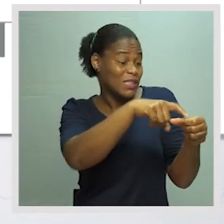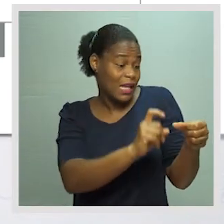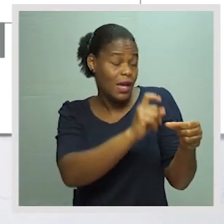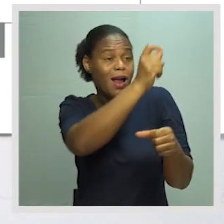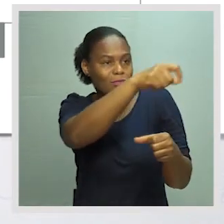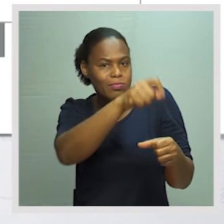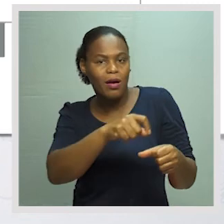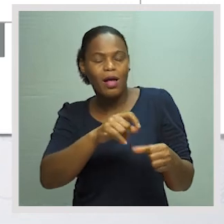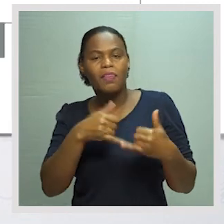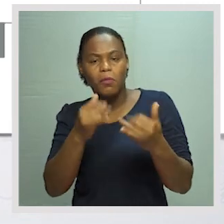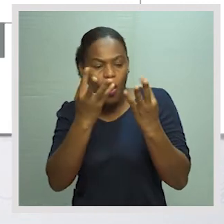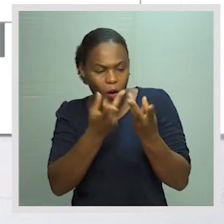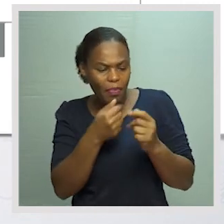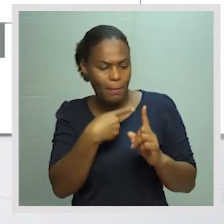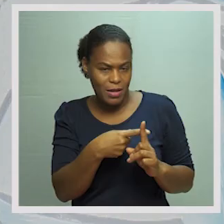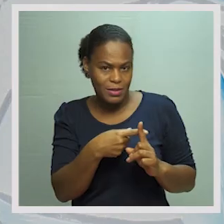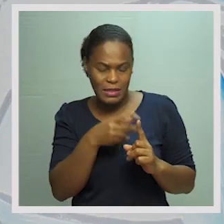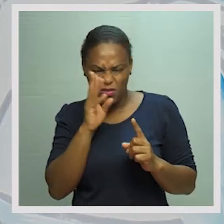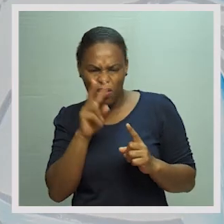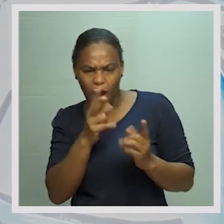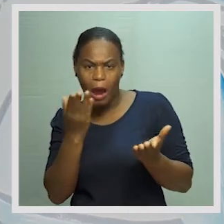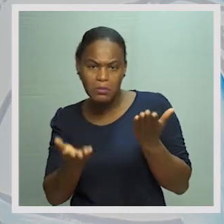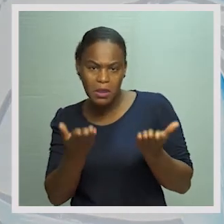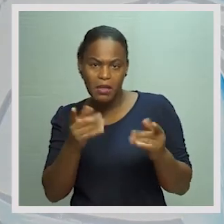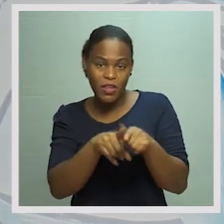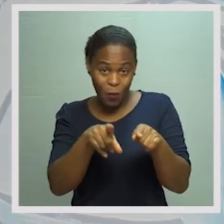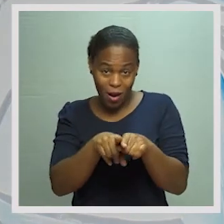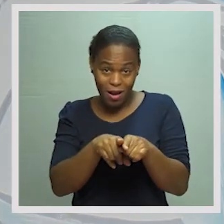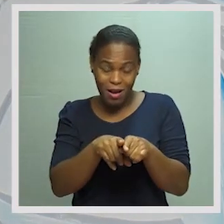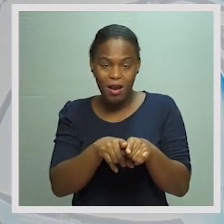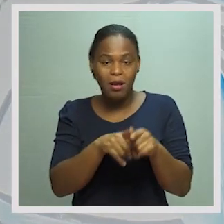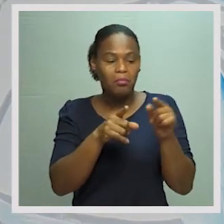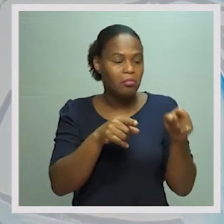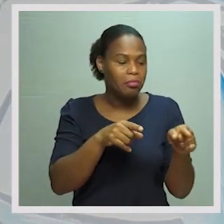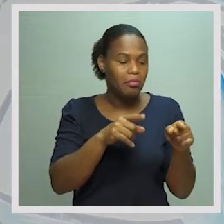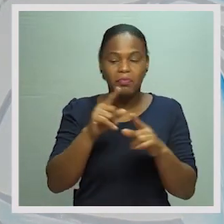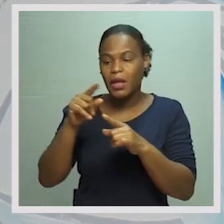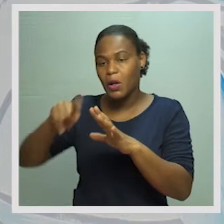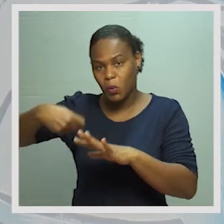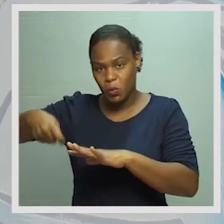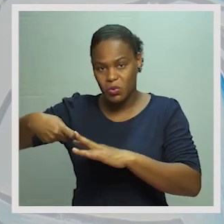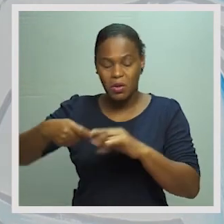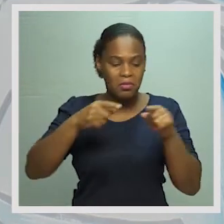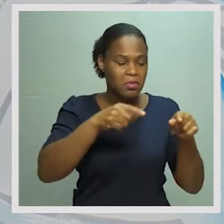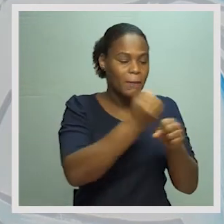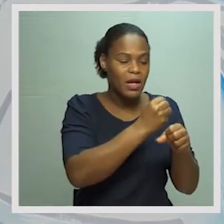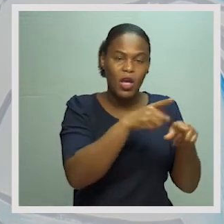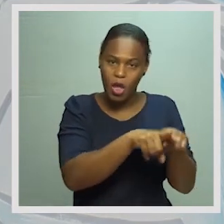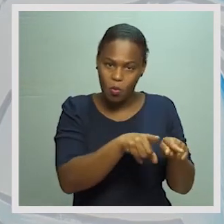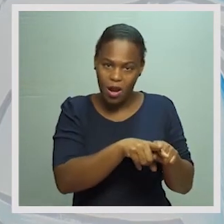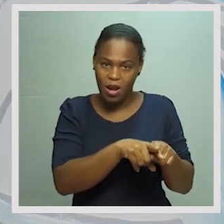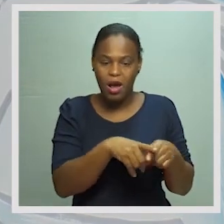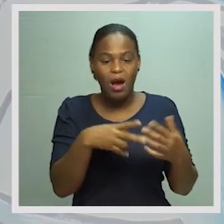se existe o equilíbrio. Ou seja, se o somatório dos recursos são iguais ao somatório dos empregos. Caso,